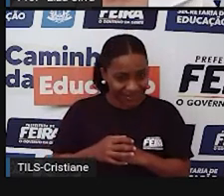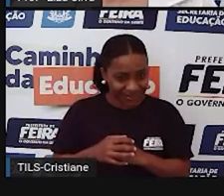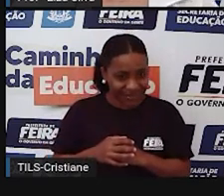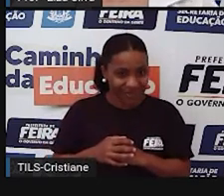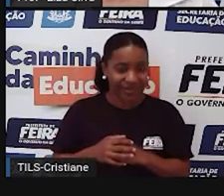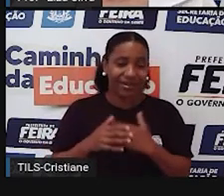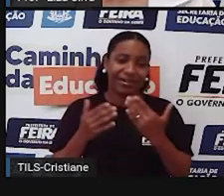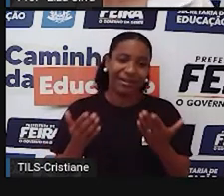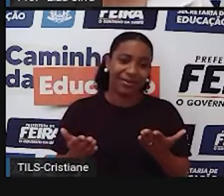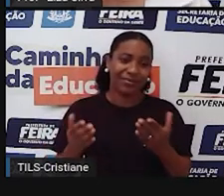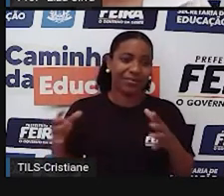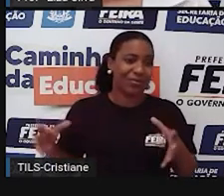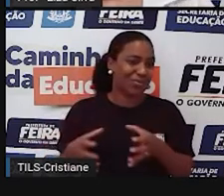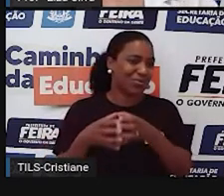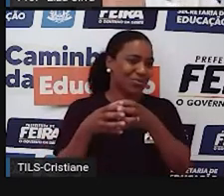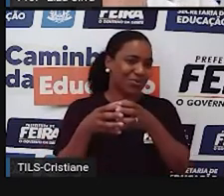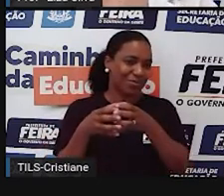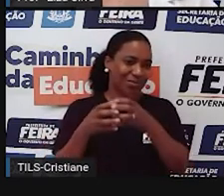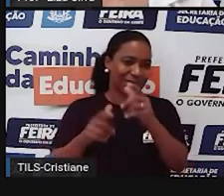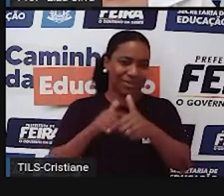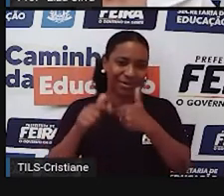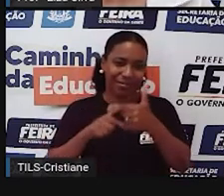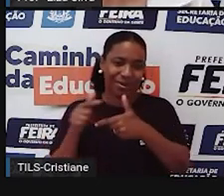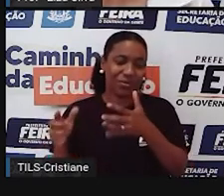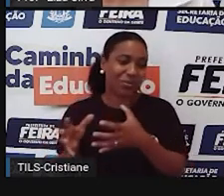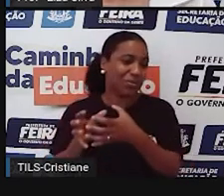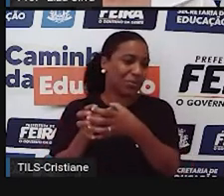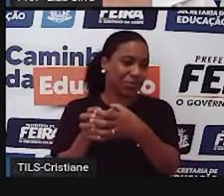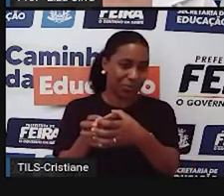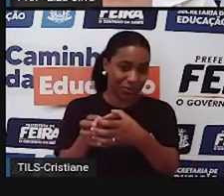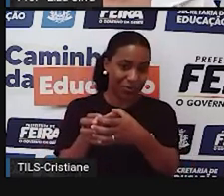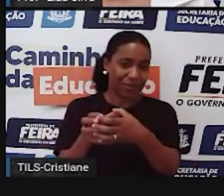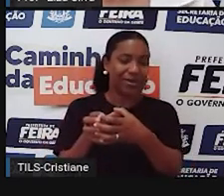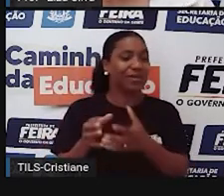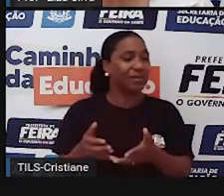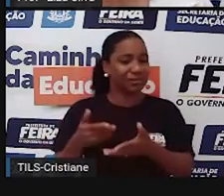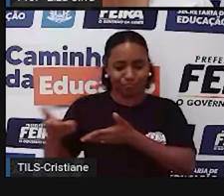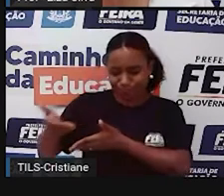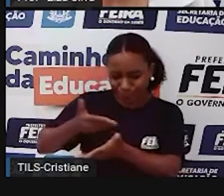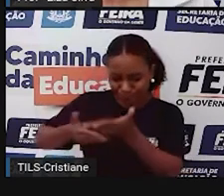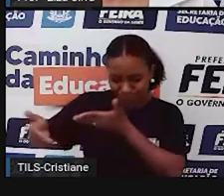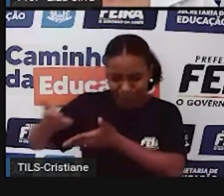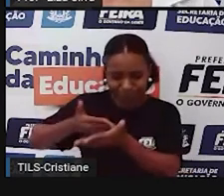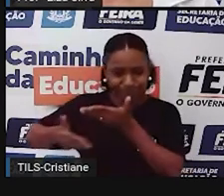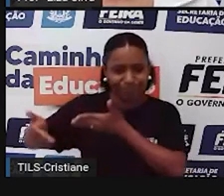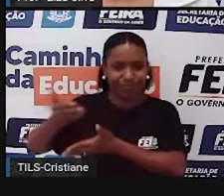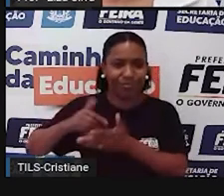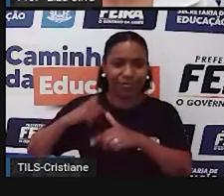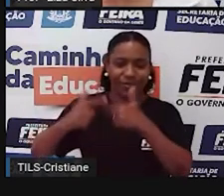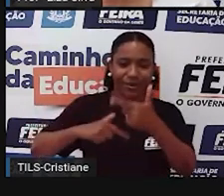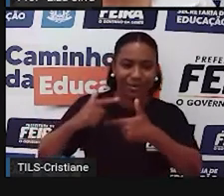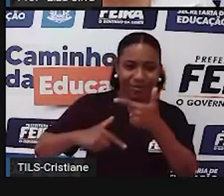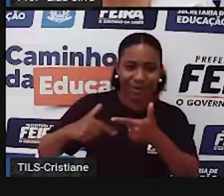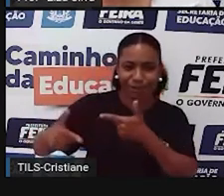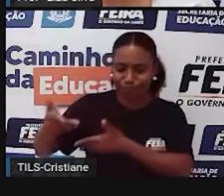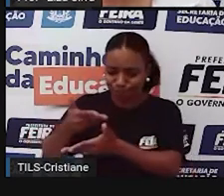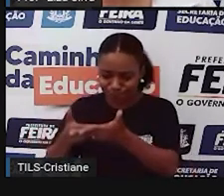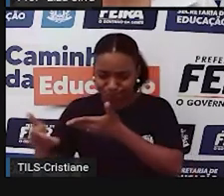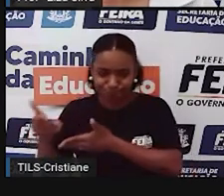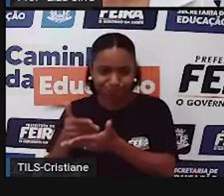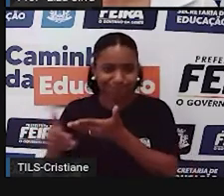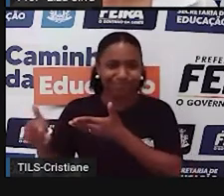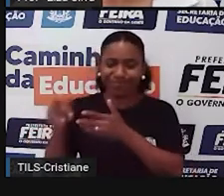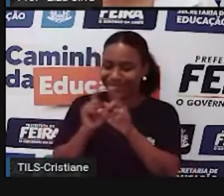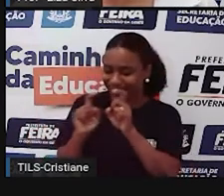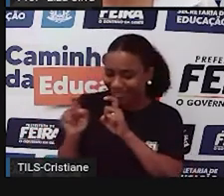dizer isso. A gente trabalha em equipe. Se você trabalha em equipe, se você divide tarefas, se você compartilha conhecimento,